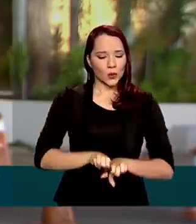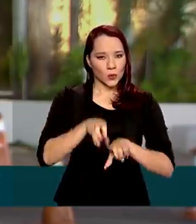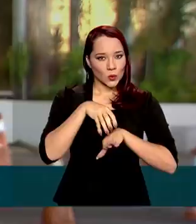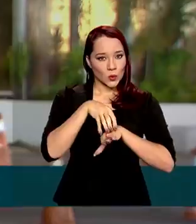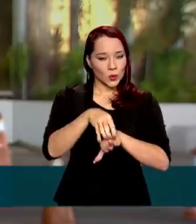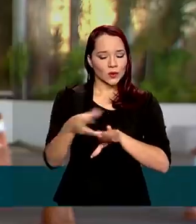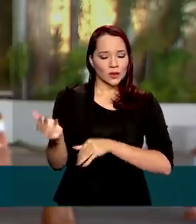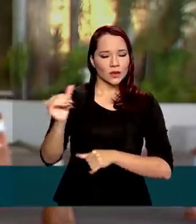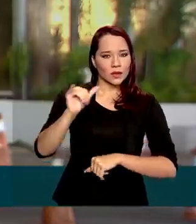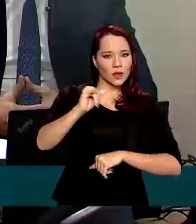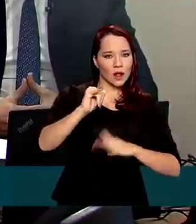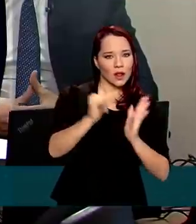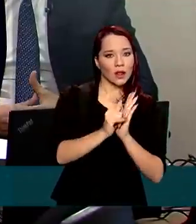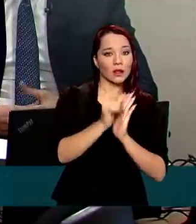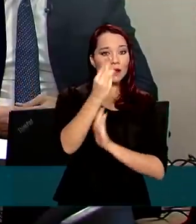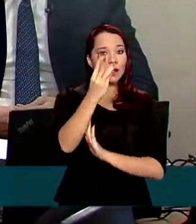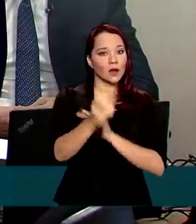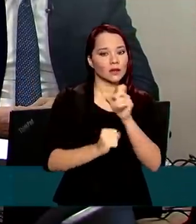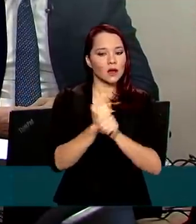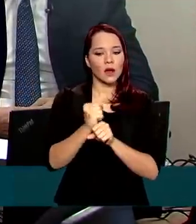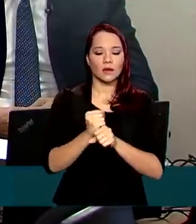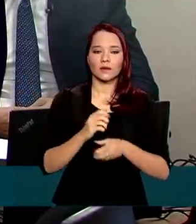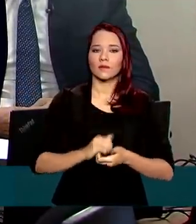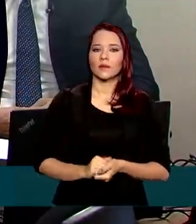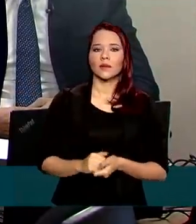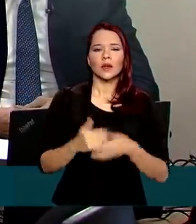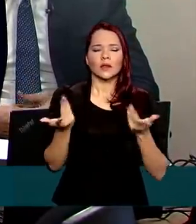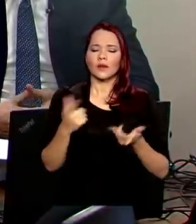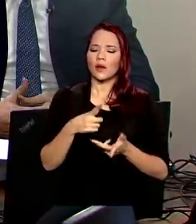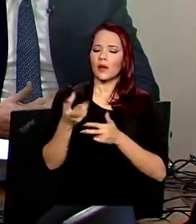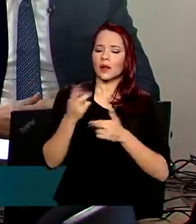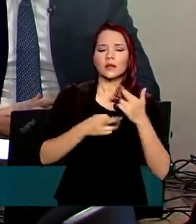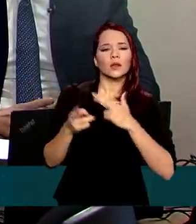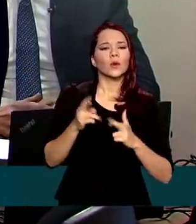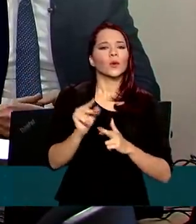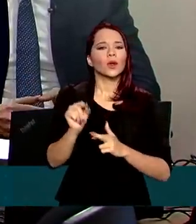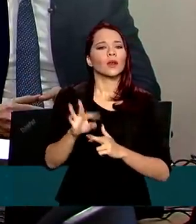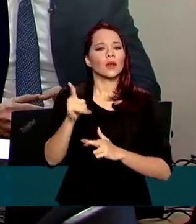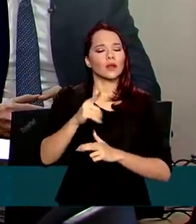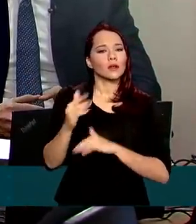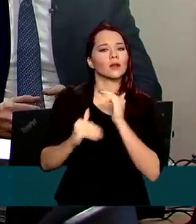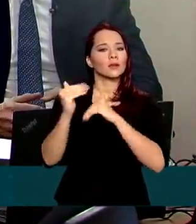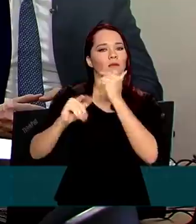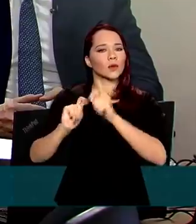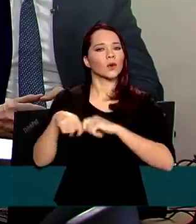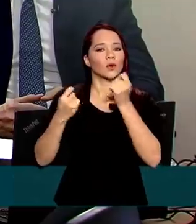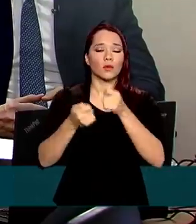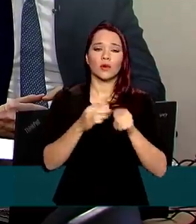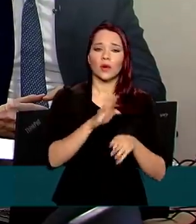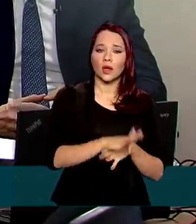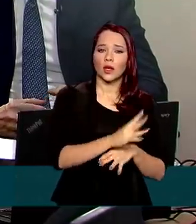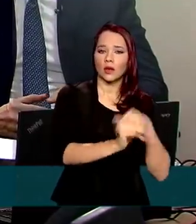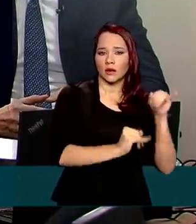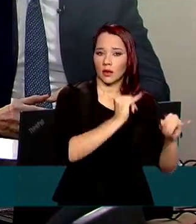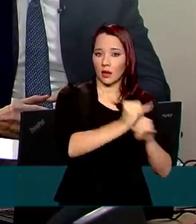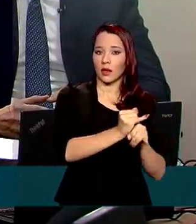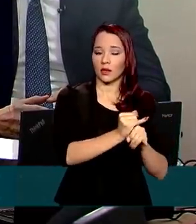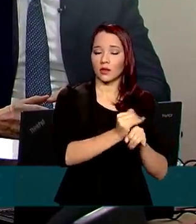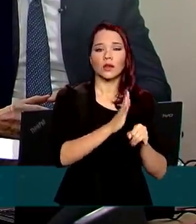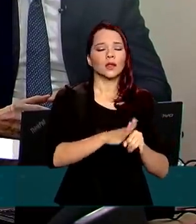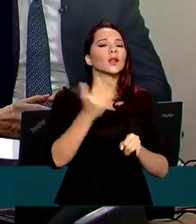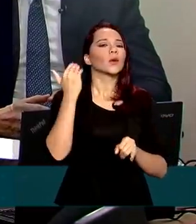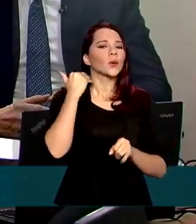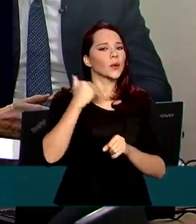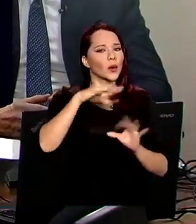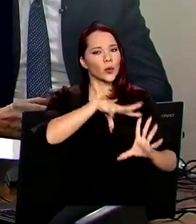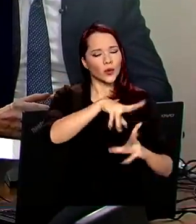instalada em três anos. Existe uma relação, ministro, de causalidade entre crescimento econômico e banda larga. O próprio Banco Mundial